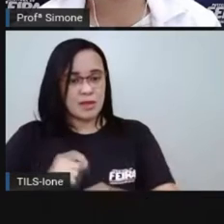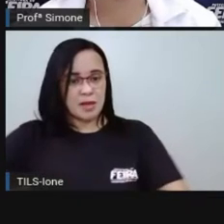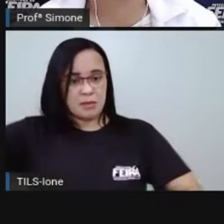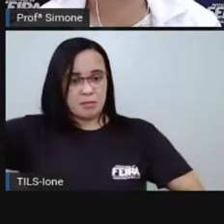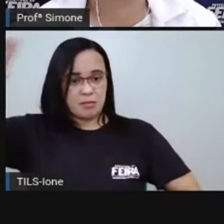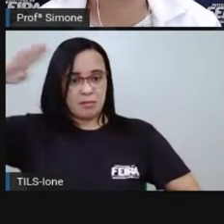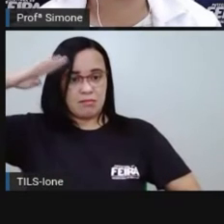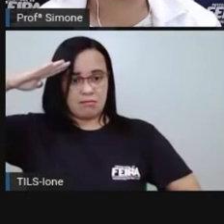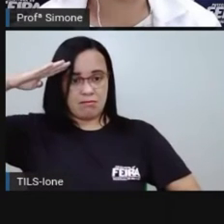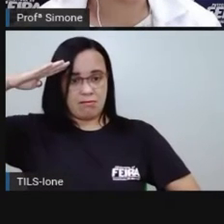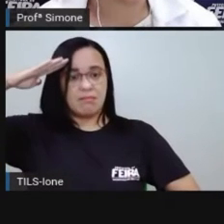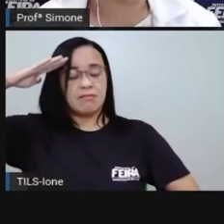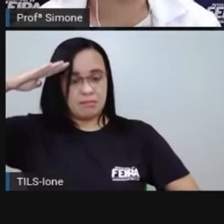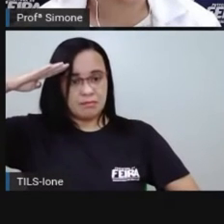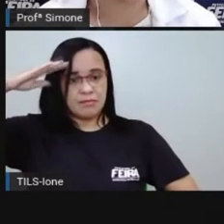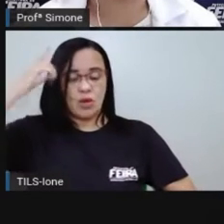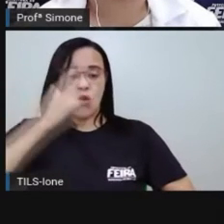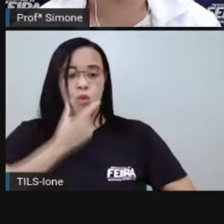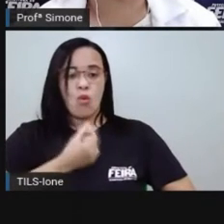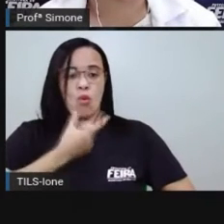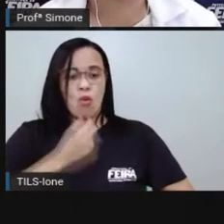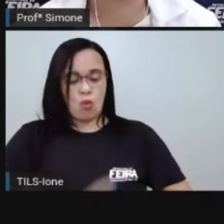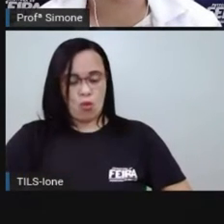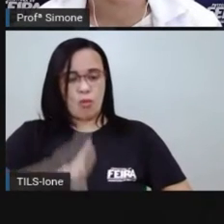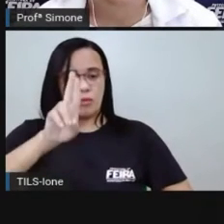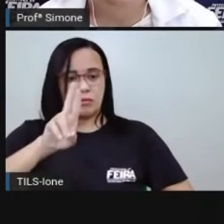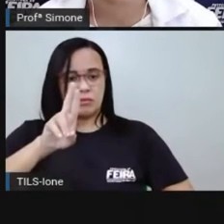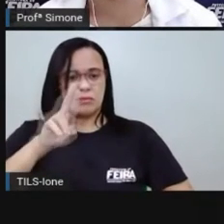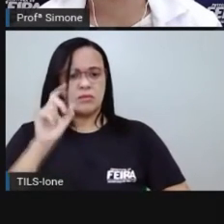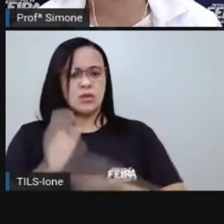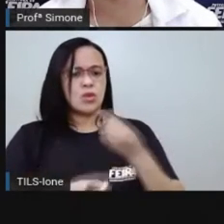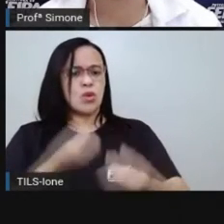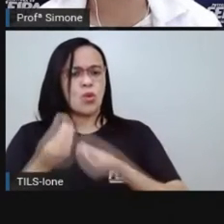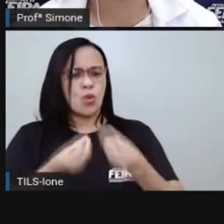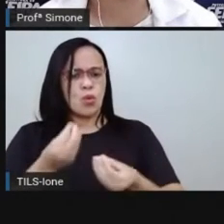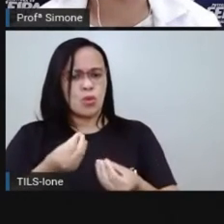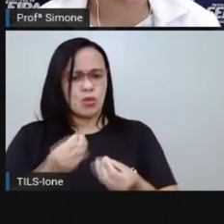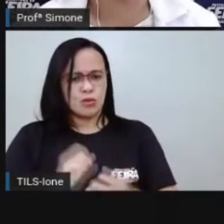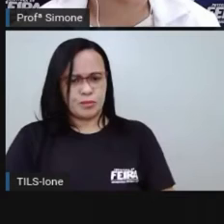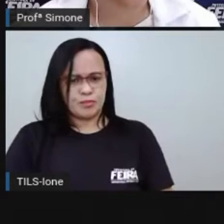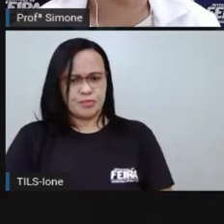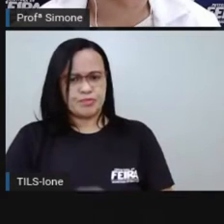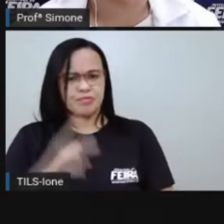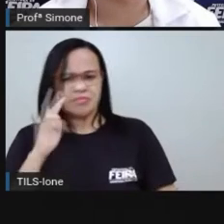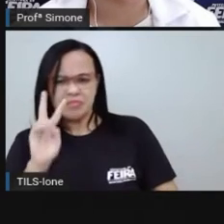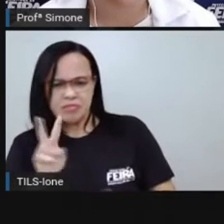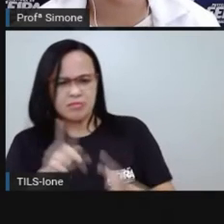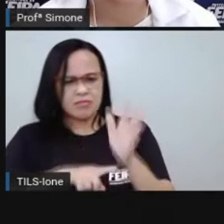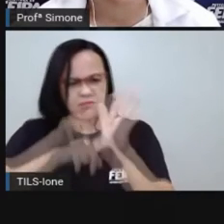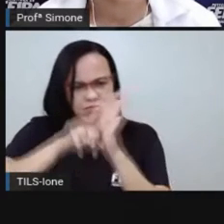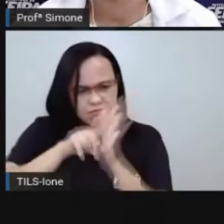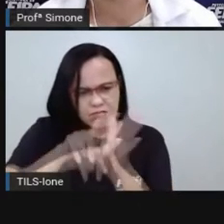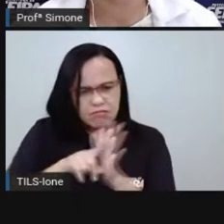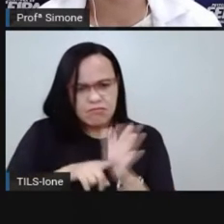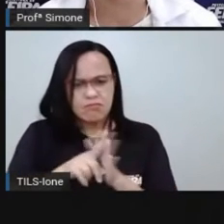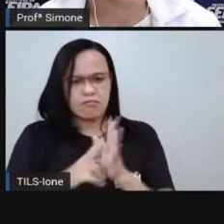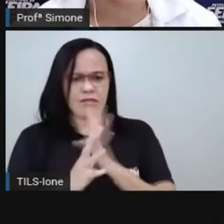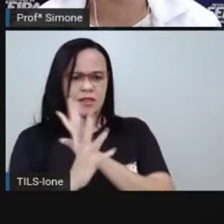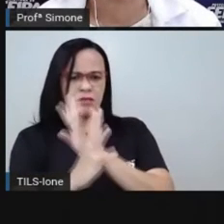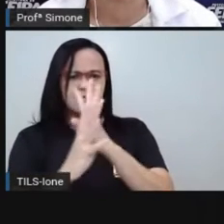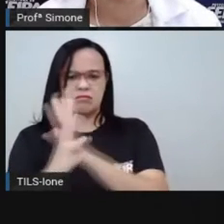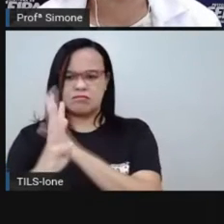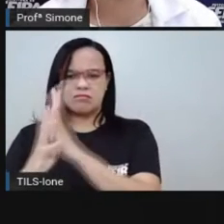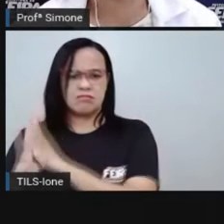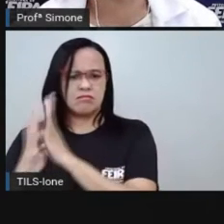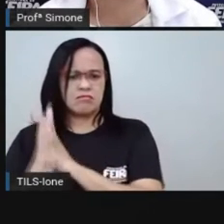generais e os comandantes estivessem fazendo a revista da tropa. Porque